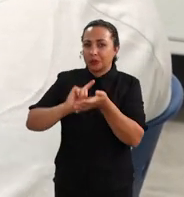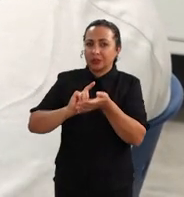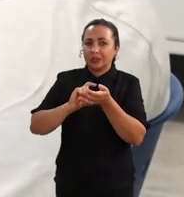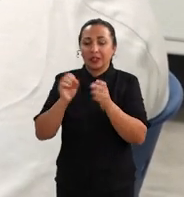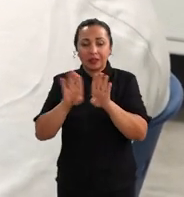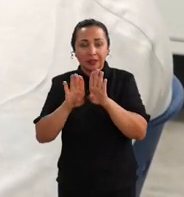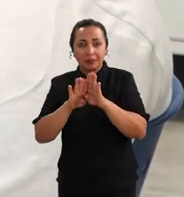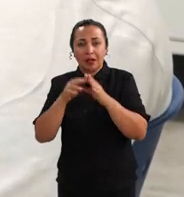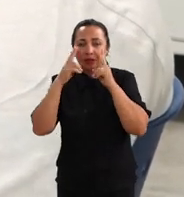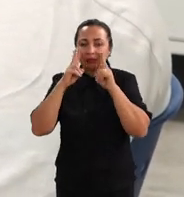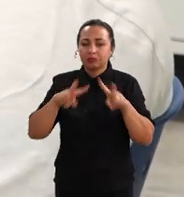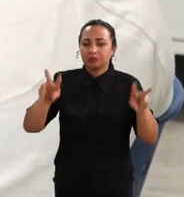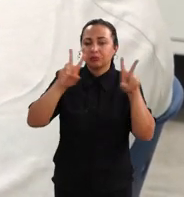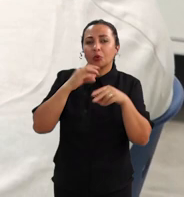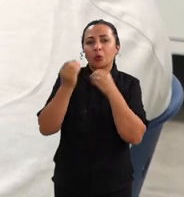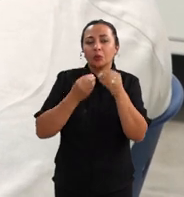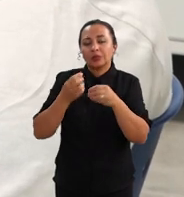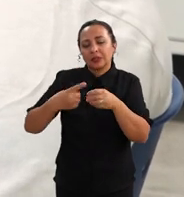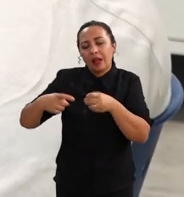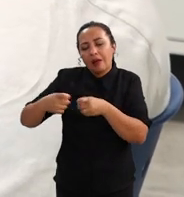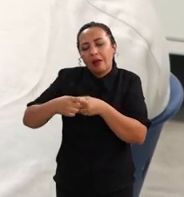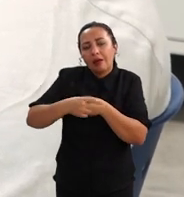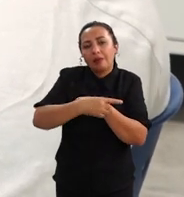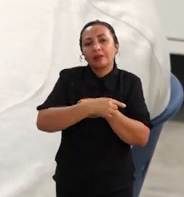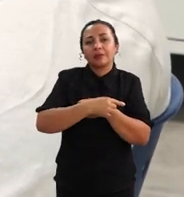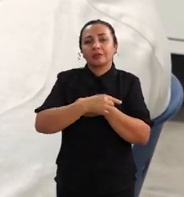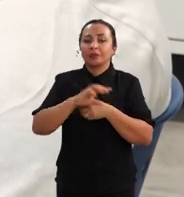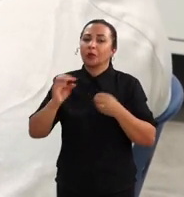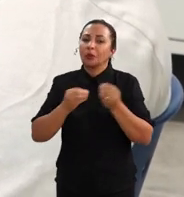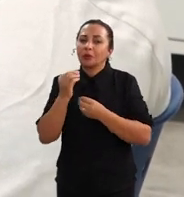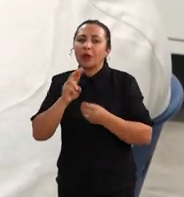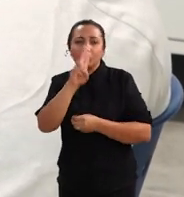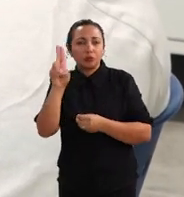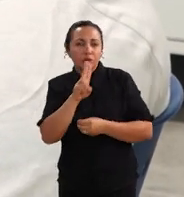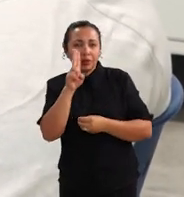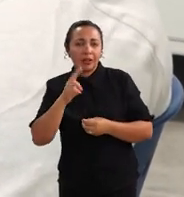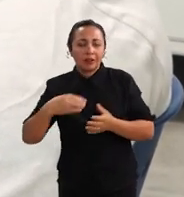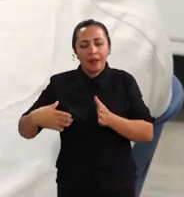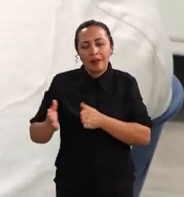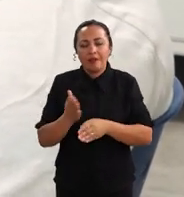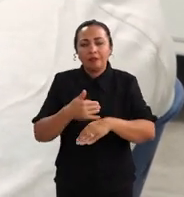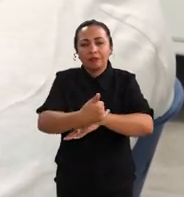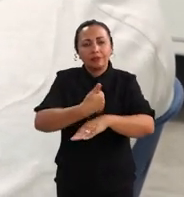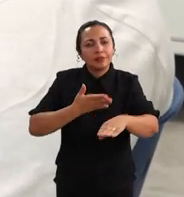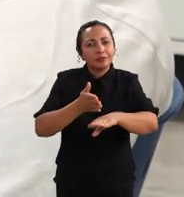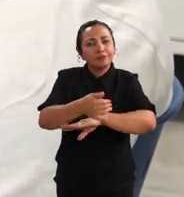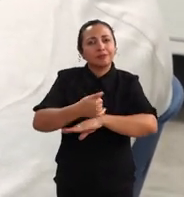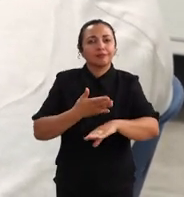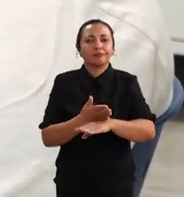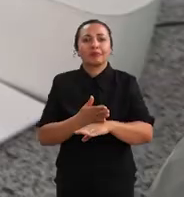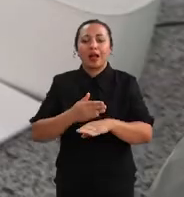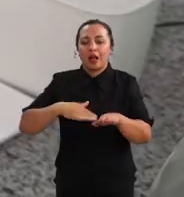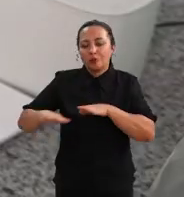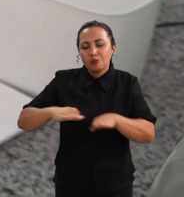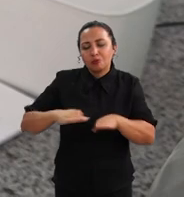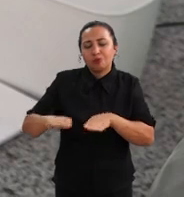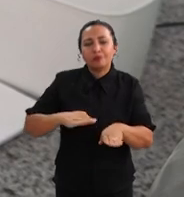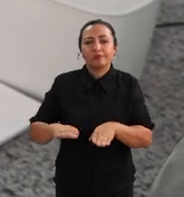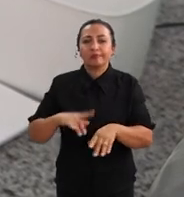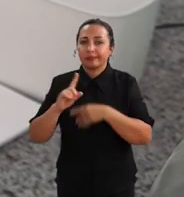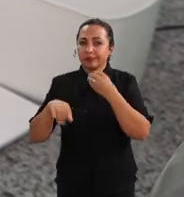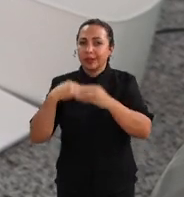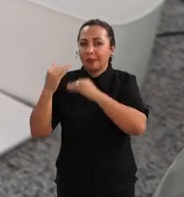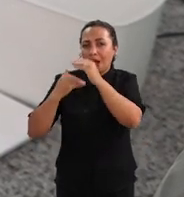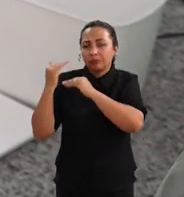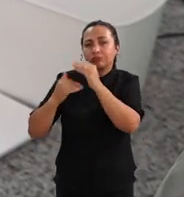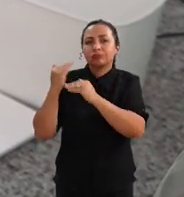os aspectos dos espermatozoides, como a motilidade, a viabilidade desses espermatozoides, e depois a gente faz